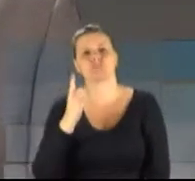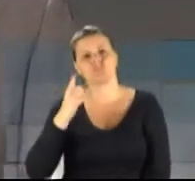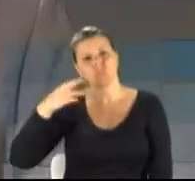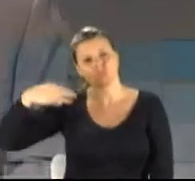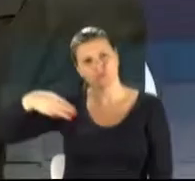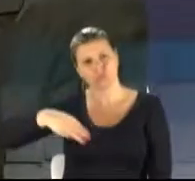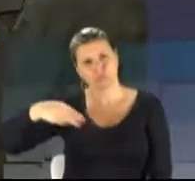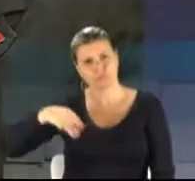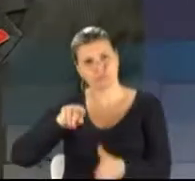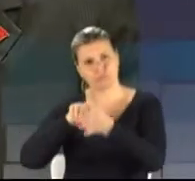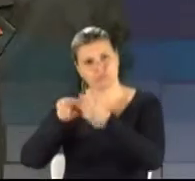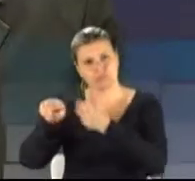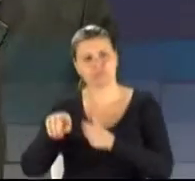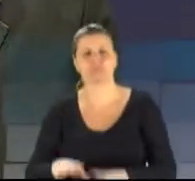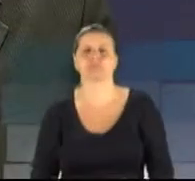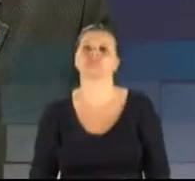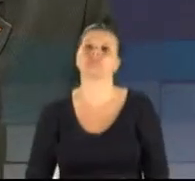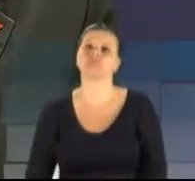para a pergunta.